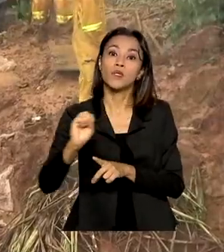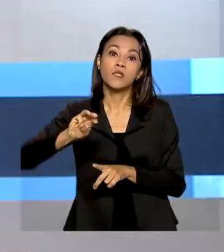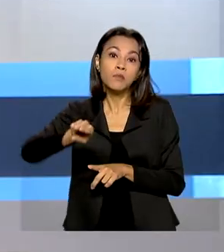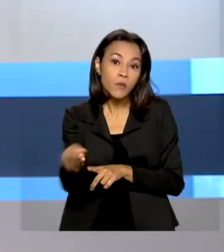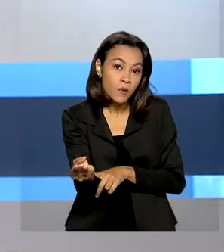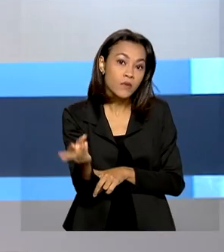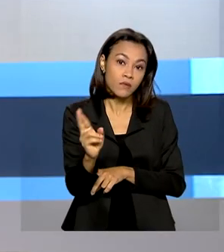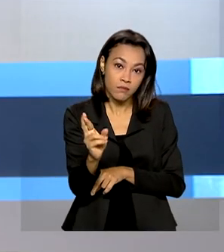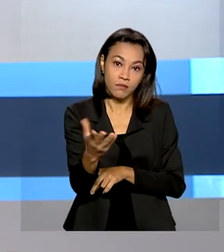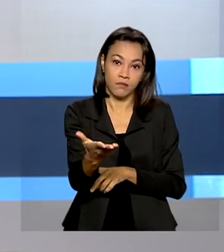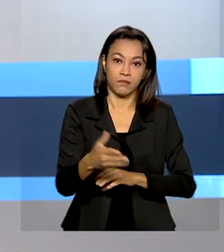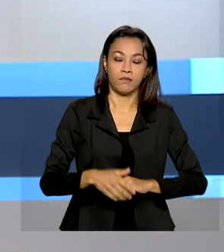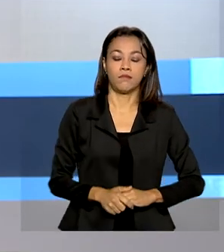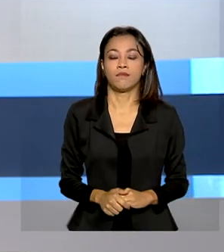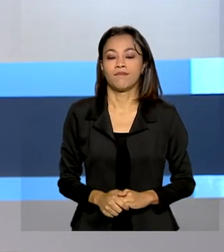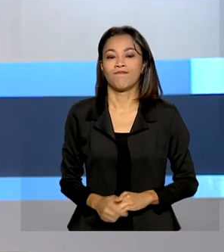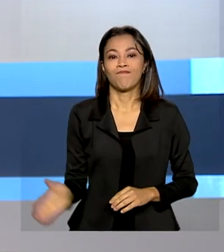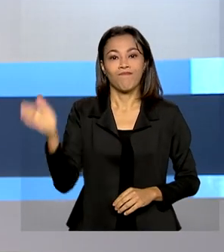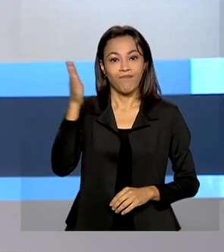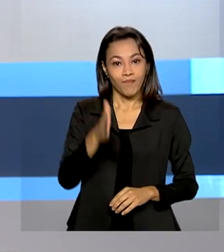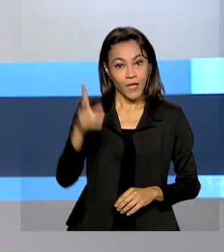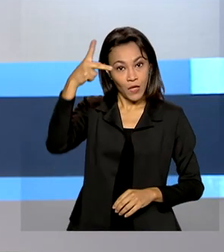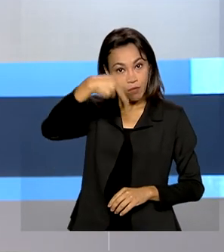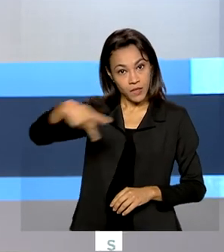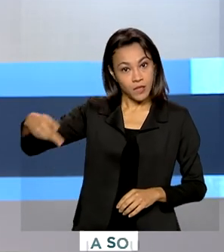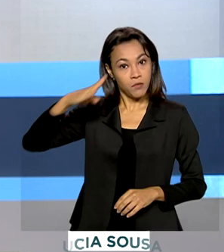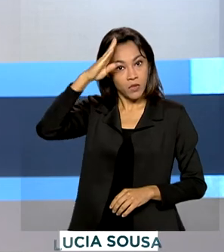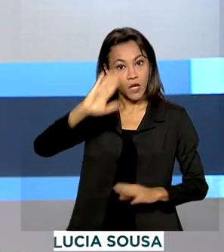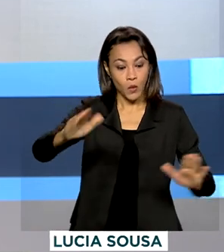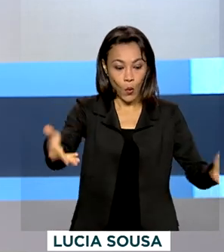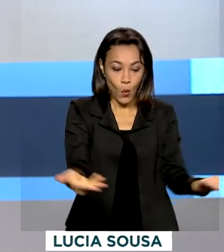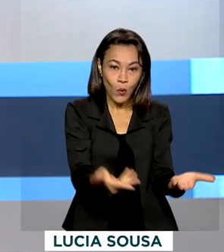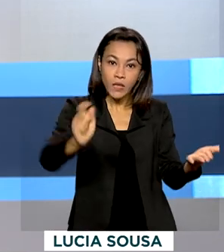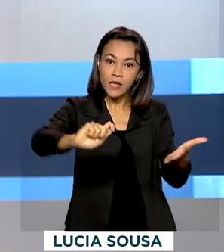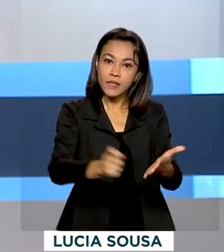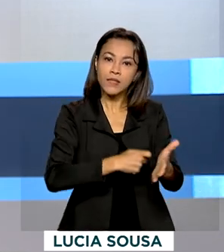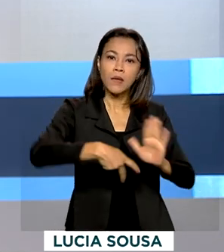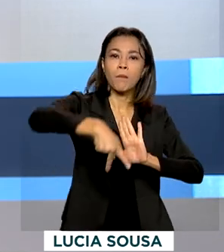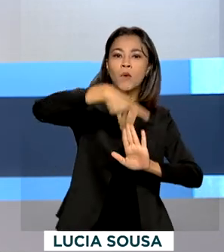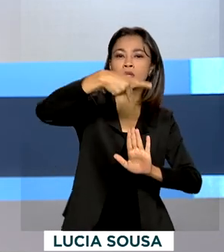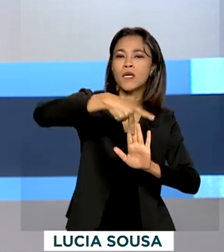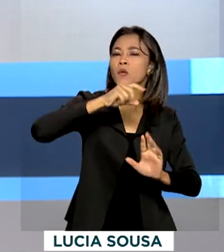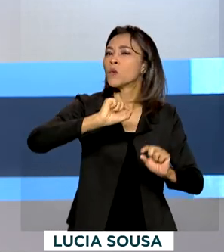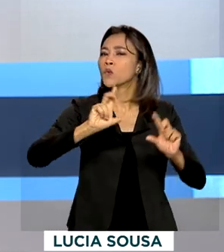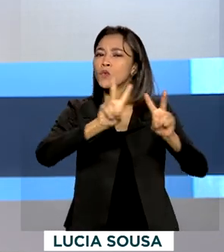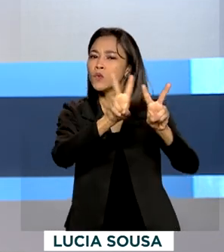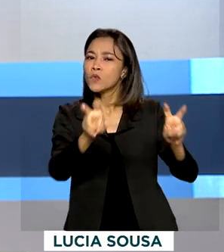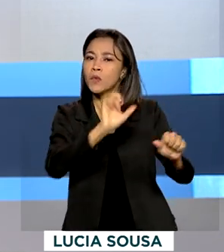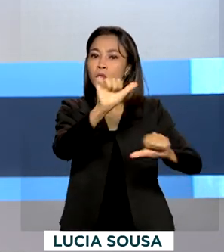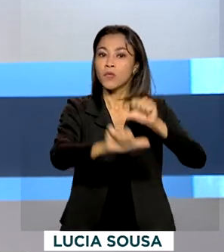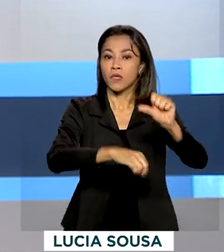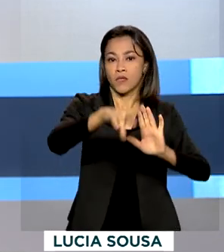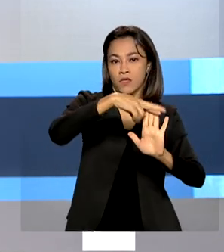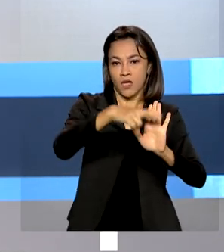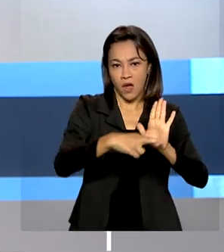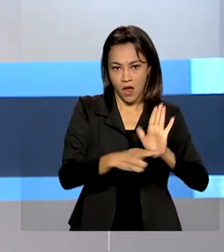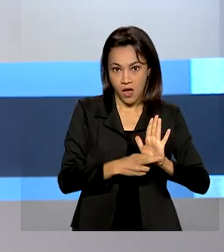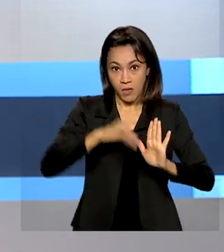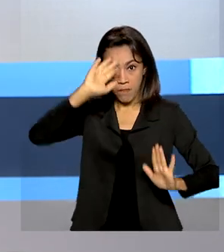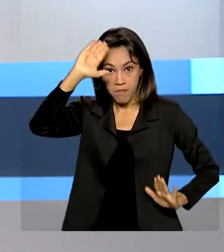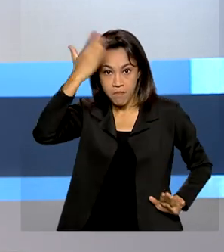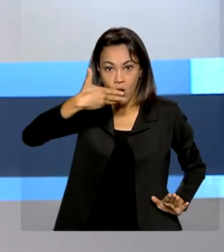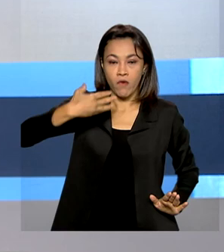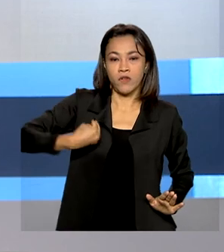reais. E o presidente Jair Bolsonaro assina hoje a portaria que modifica as regras para a realização da prova de vida